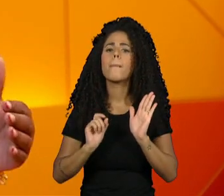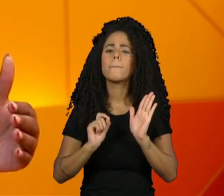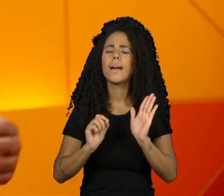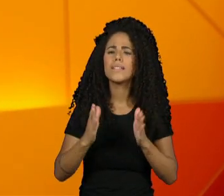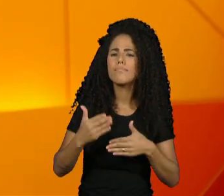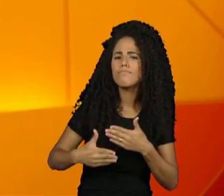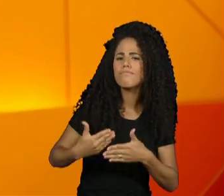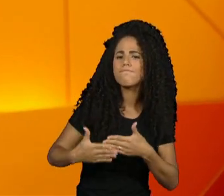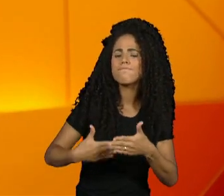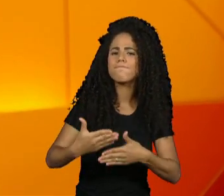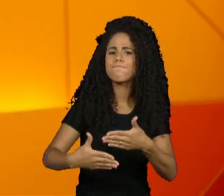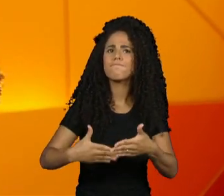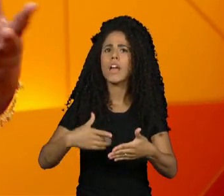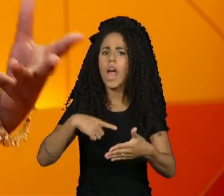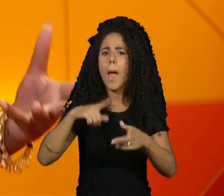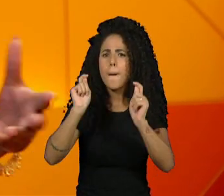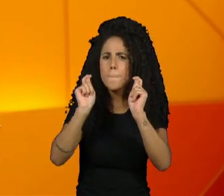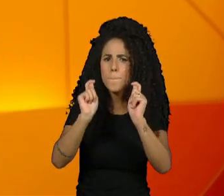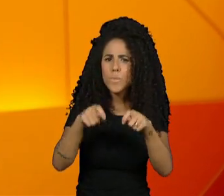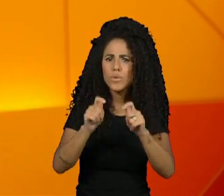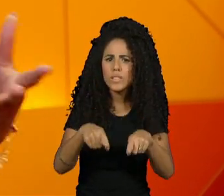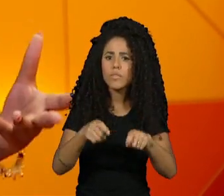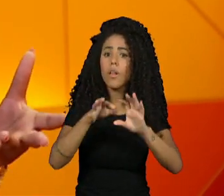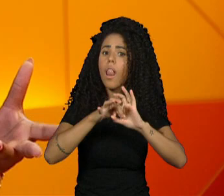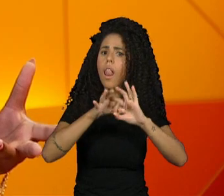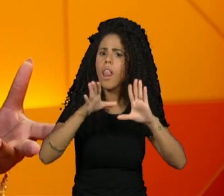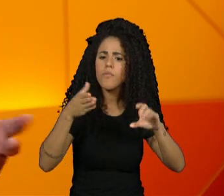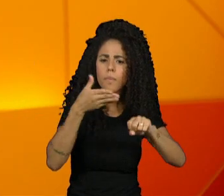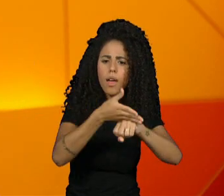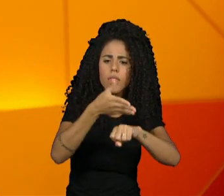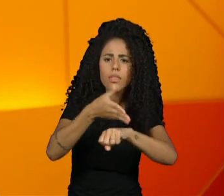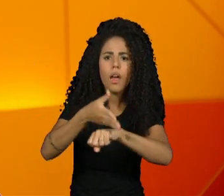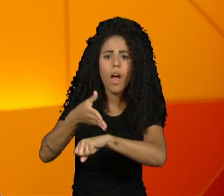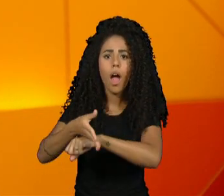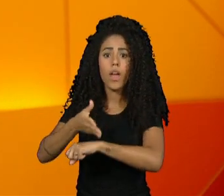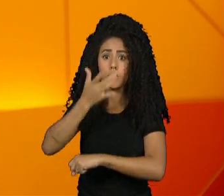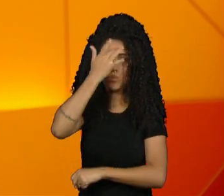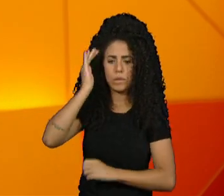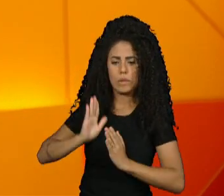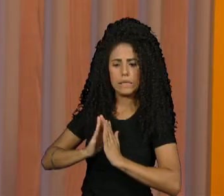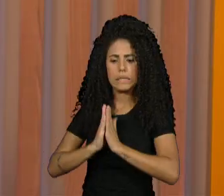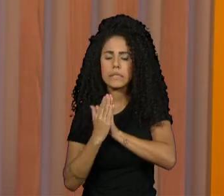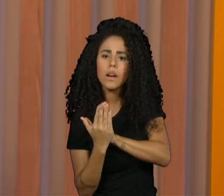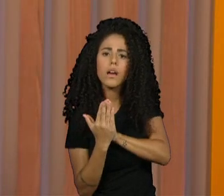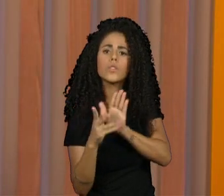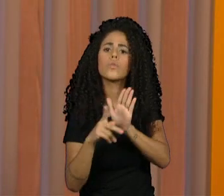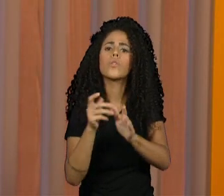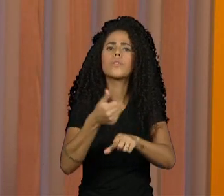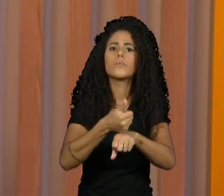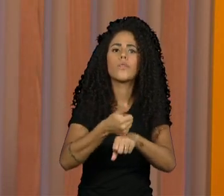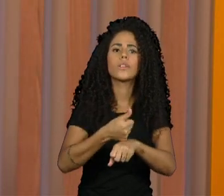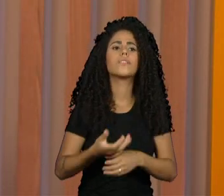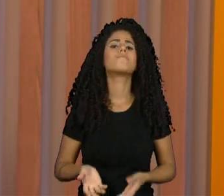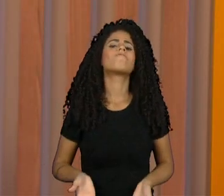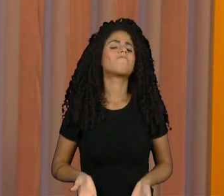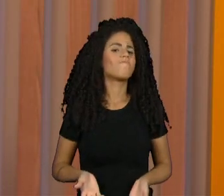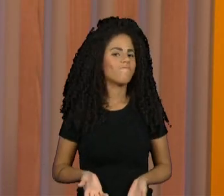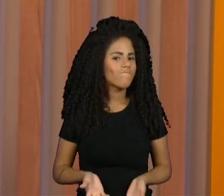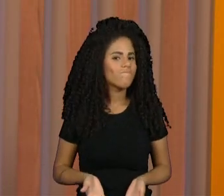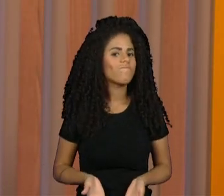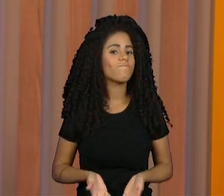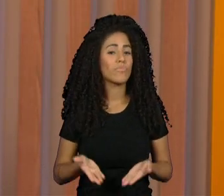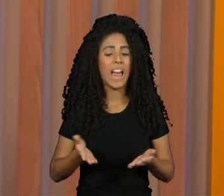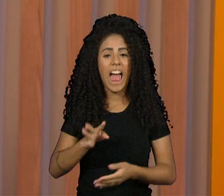momento a gente vai ter mais tranquilidade, mais facilidade para lidar com essa situação? Nossa, na época que a Tiffany